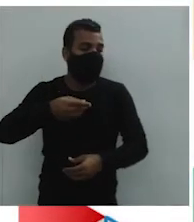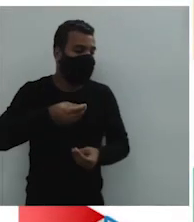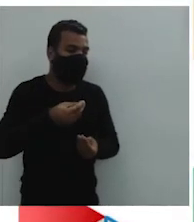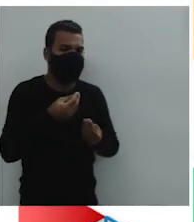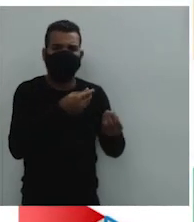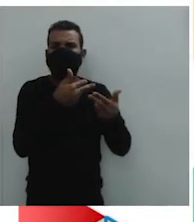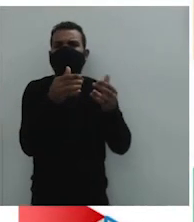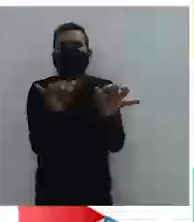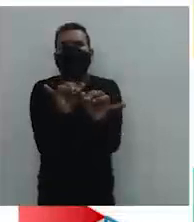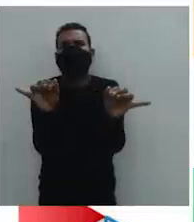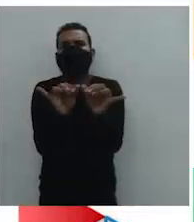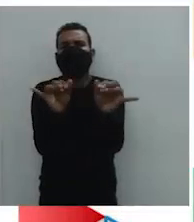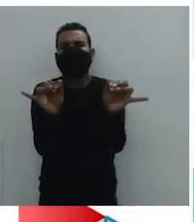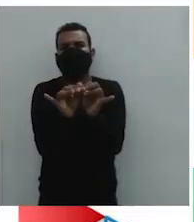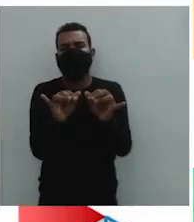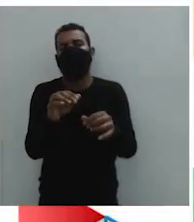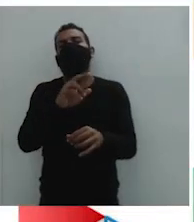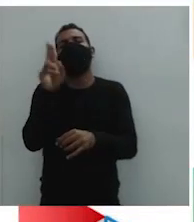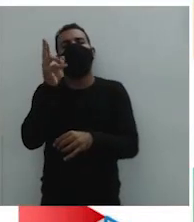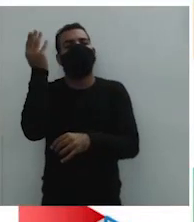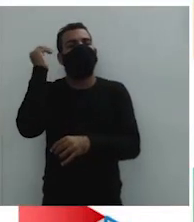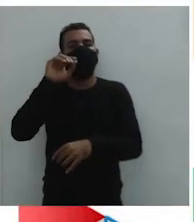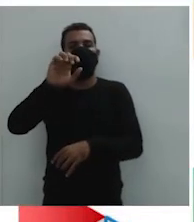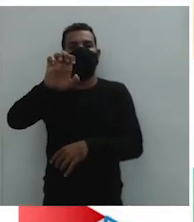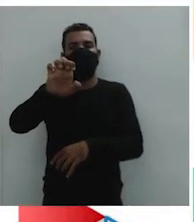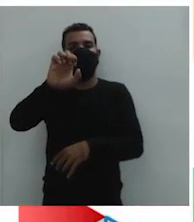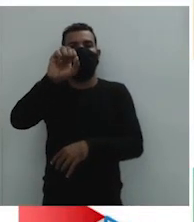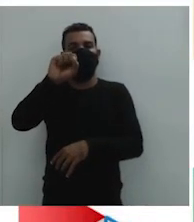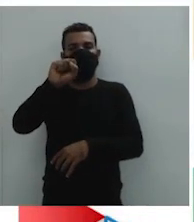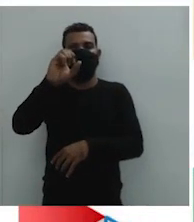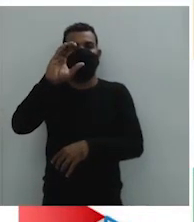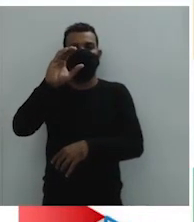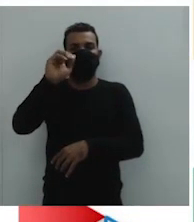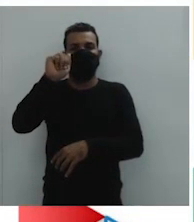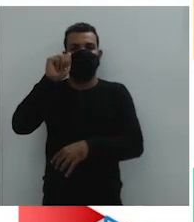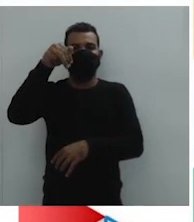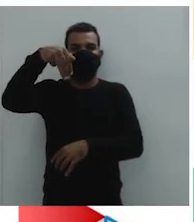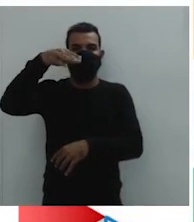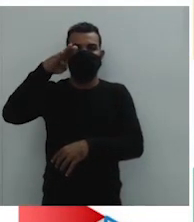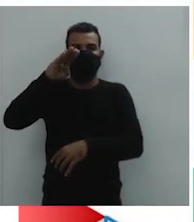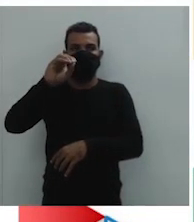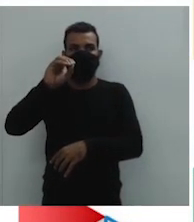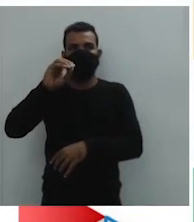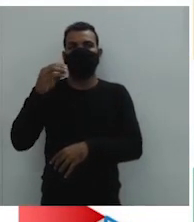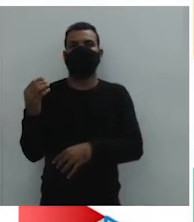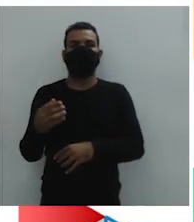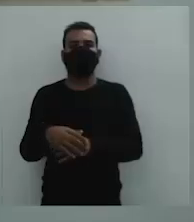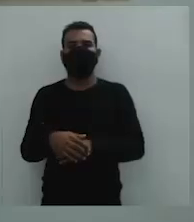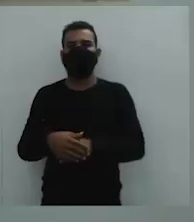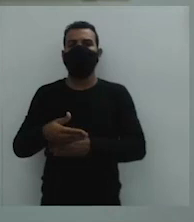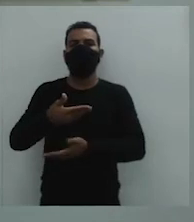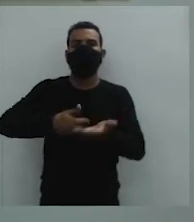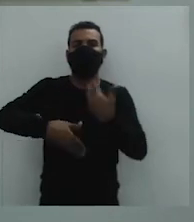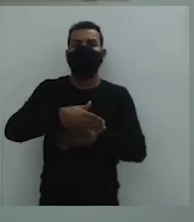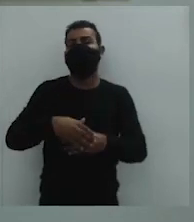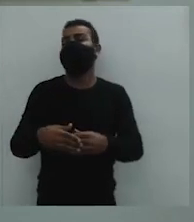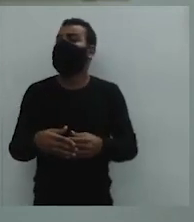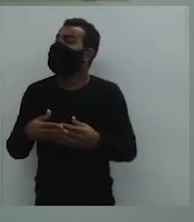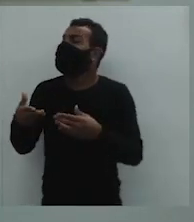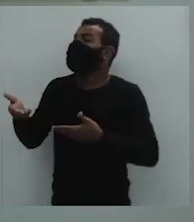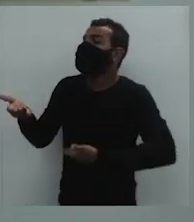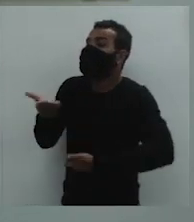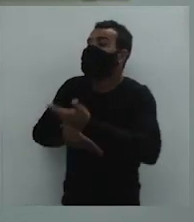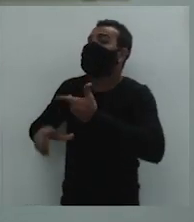naquela época de escambo. Que produtos eram esses, professora? Era brinco. É o que eles chamavam